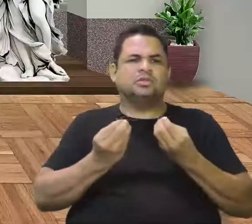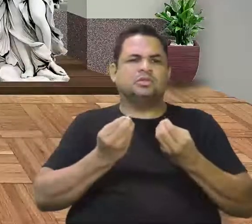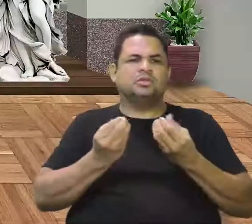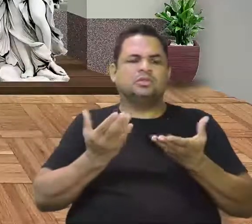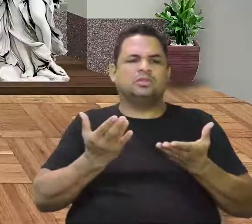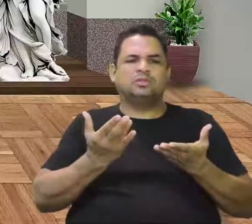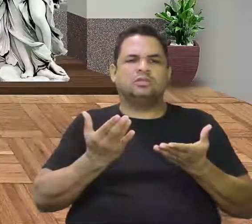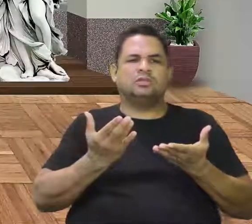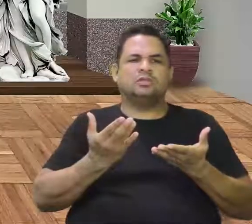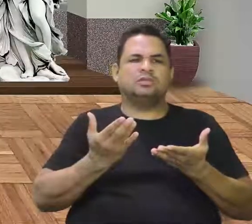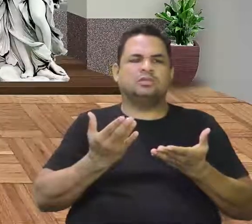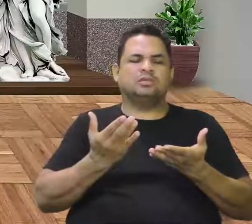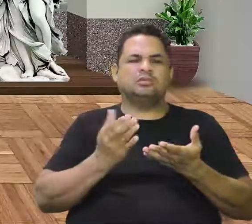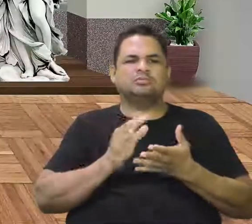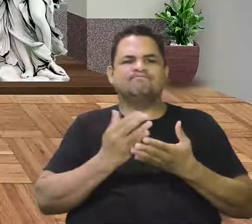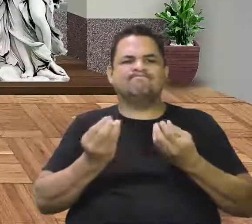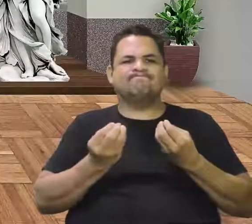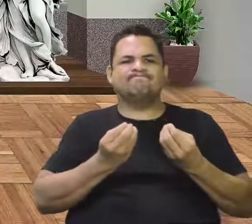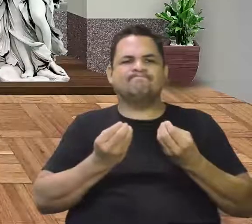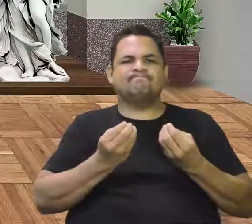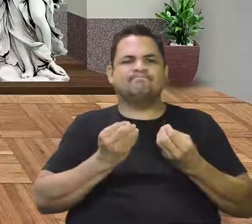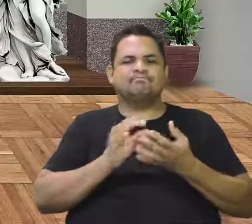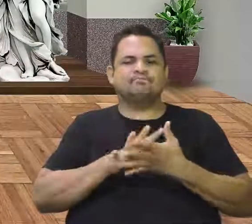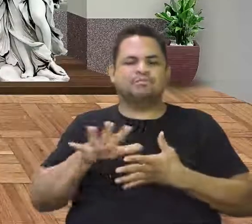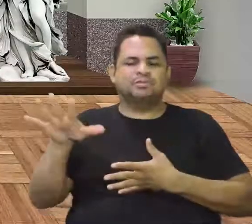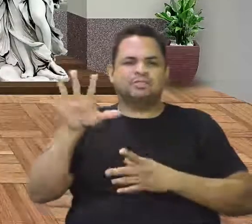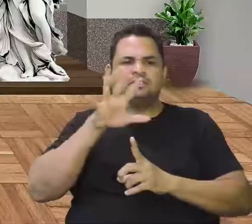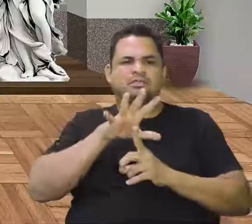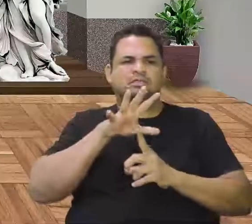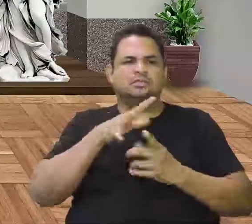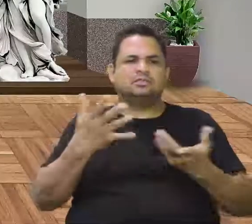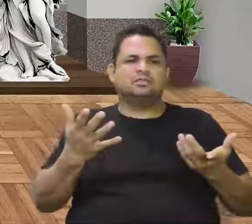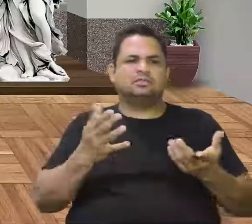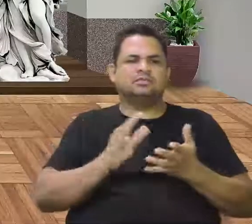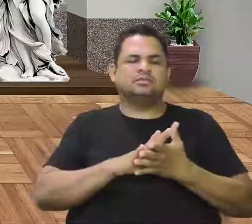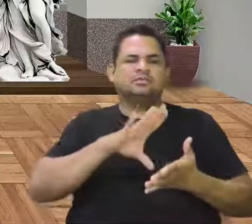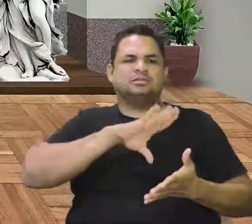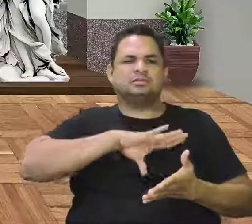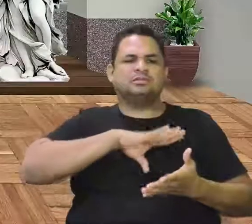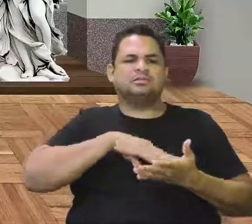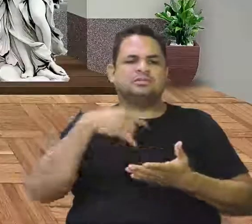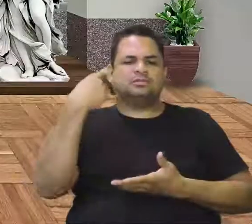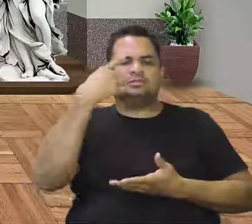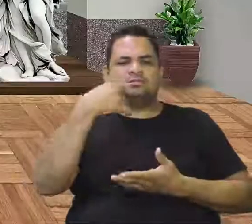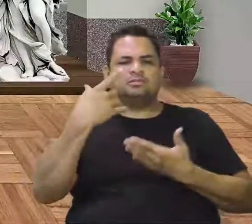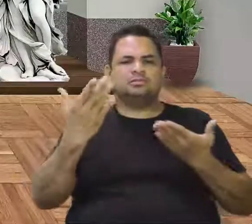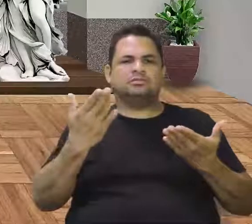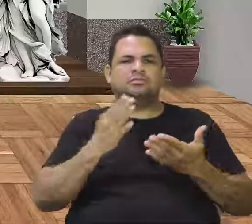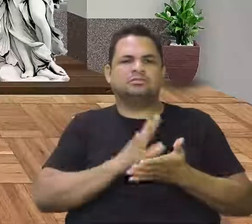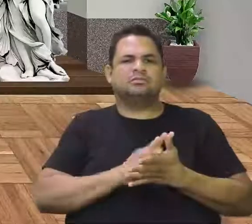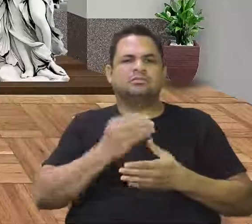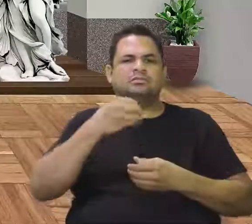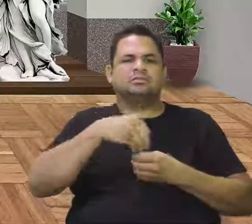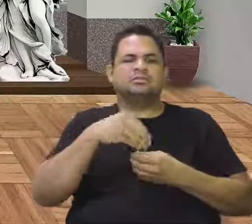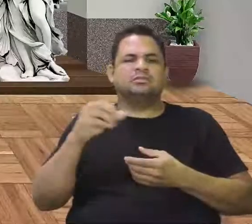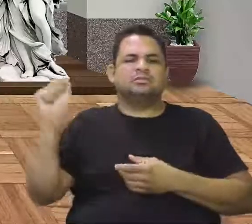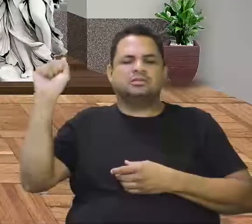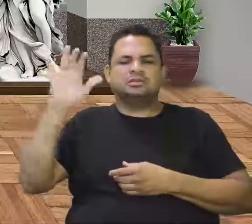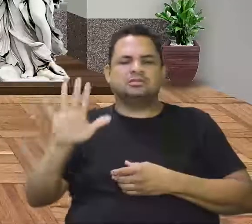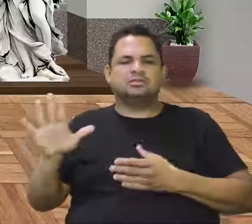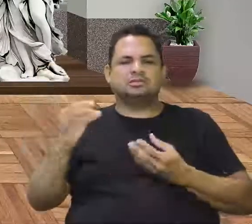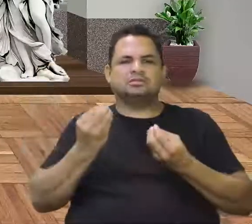essa zona de influência portuguesa e castelhano na Ásia? Como é que vai ficar?